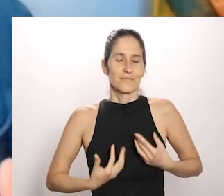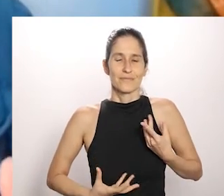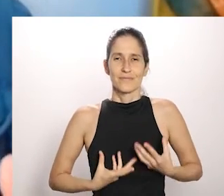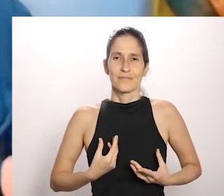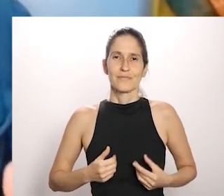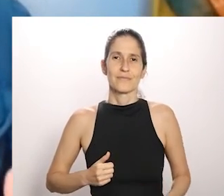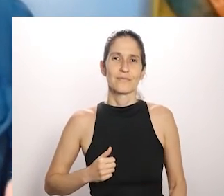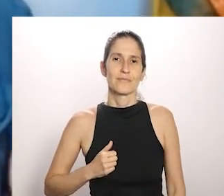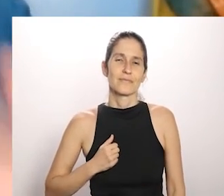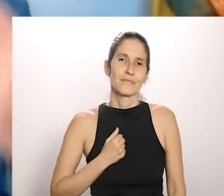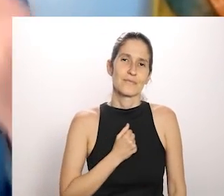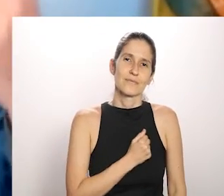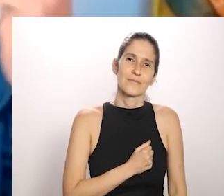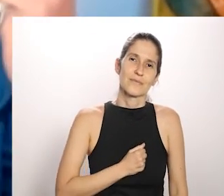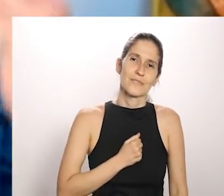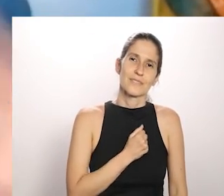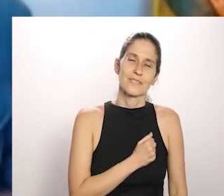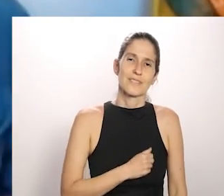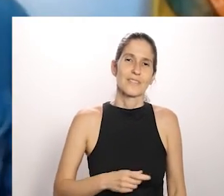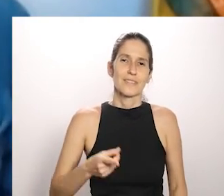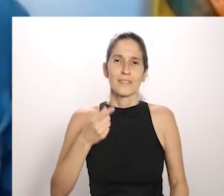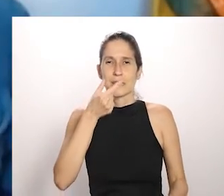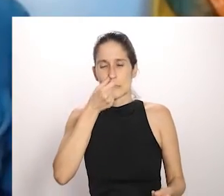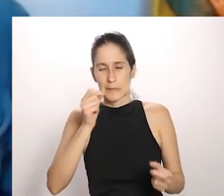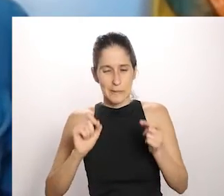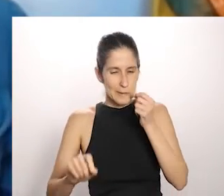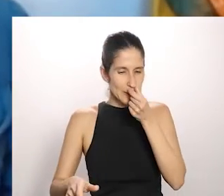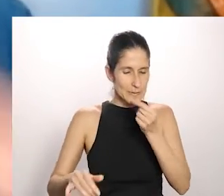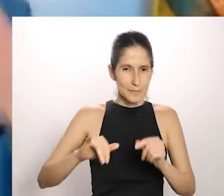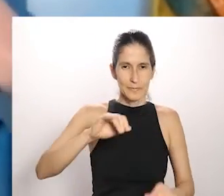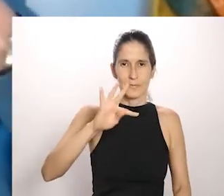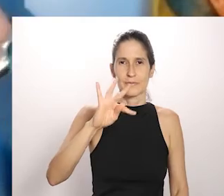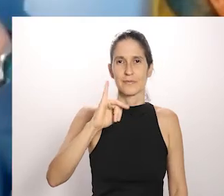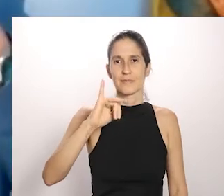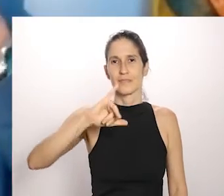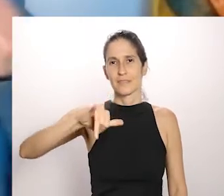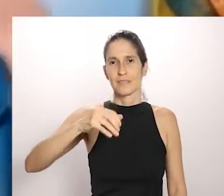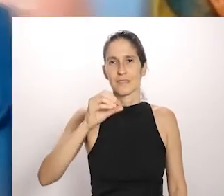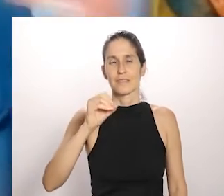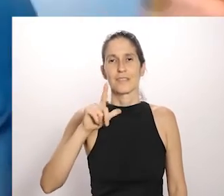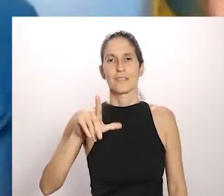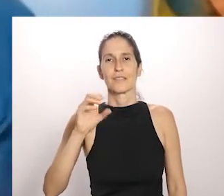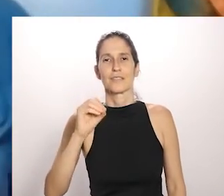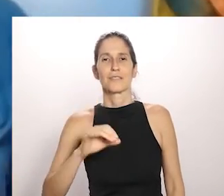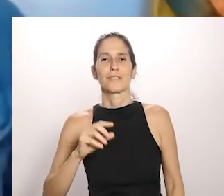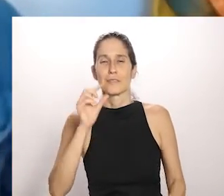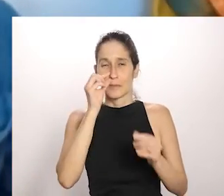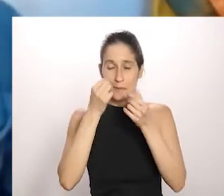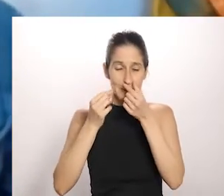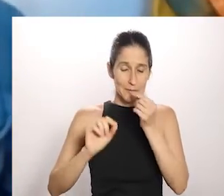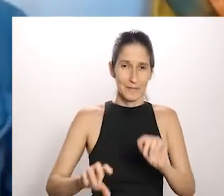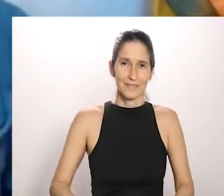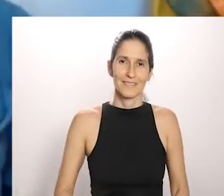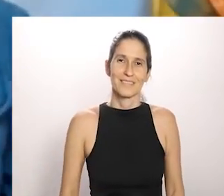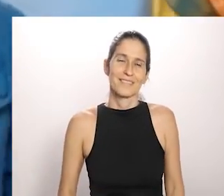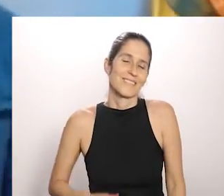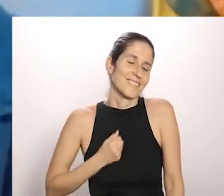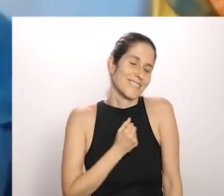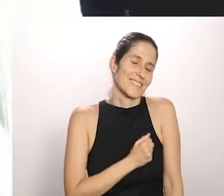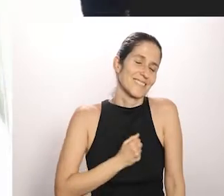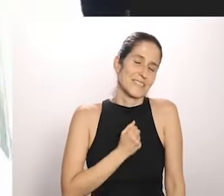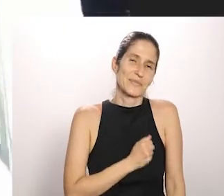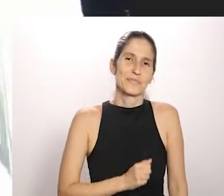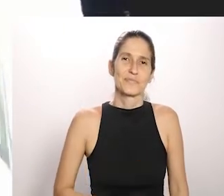esquenta e de tira um tijolo de cada brecha da venta.